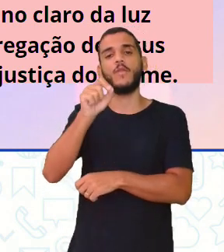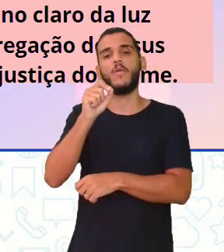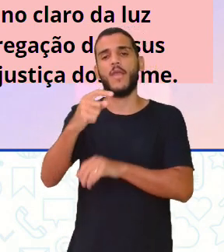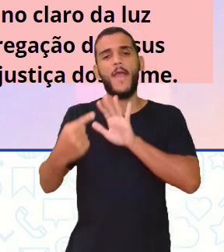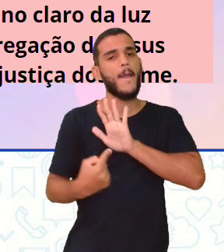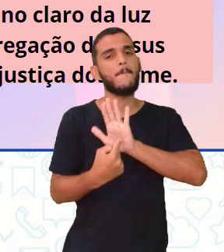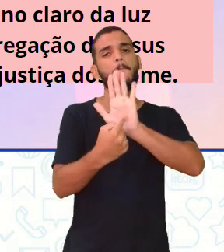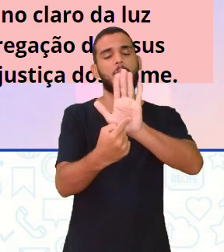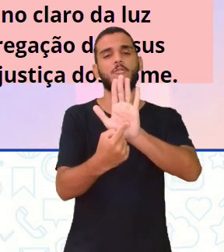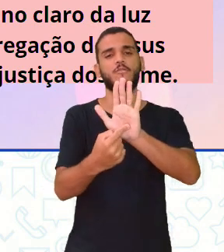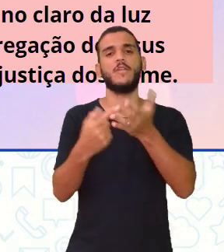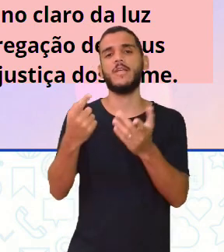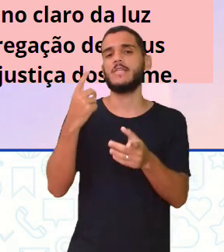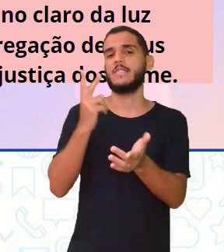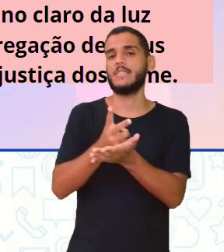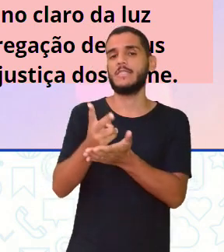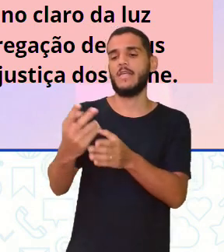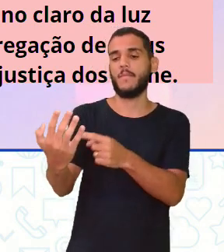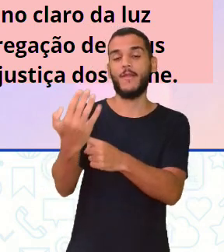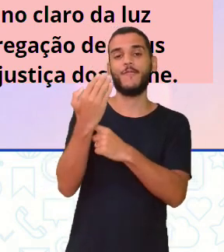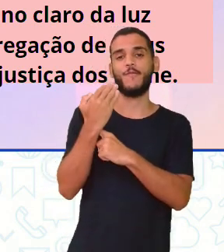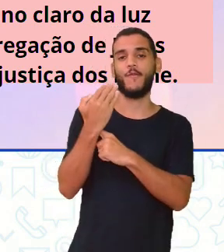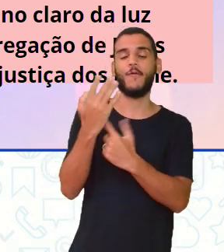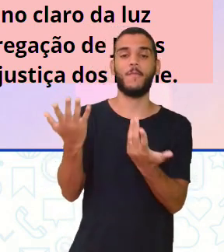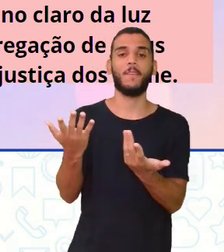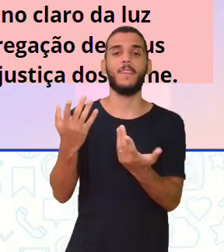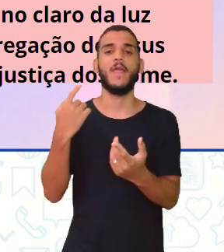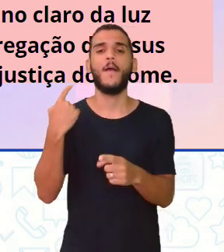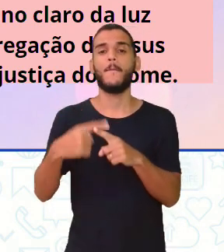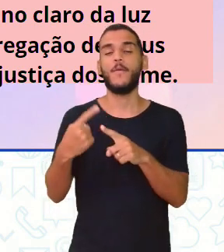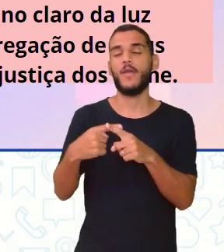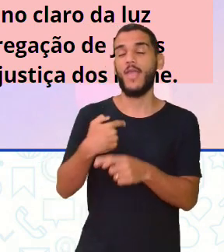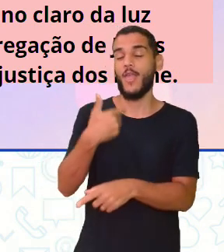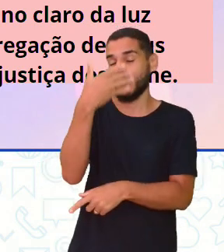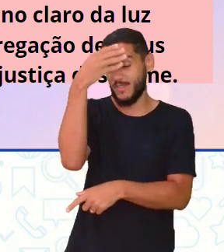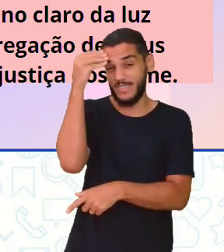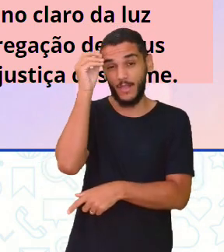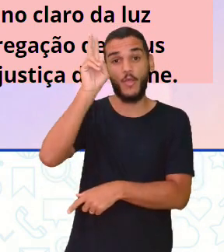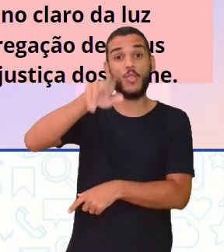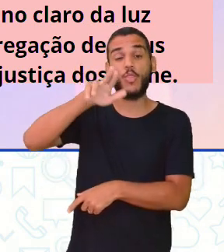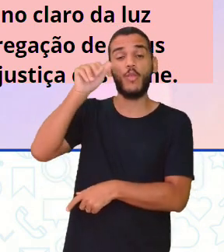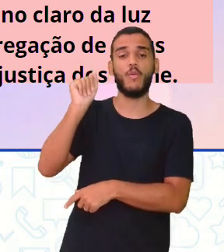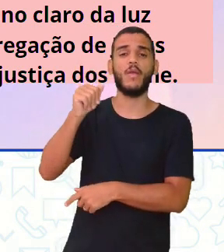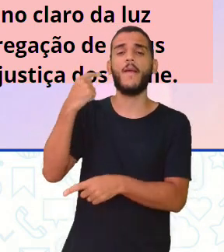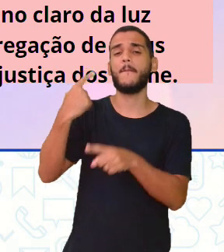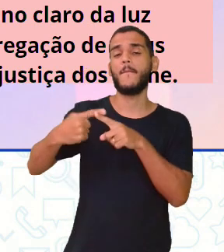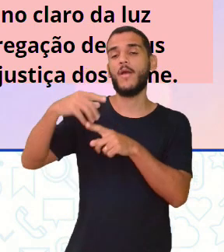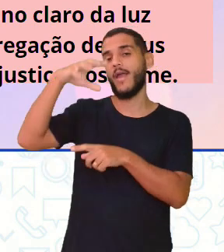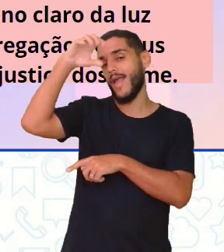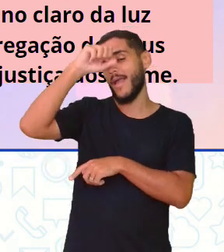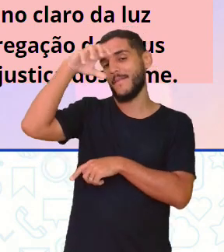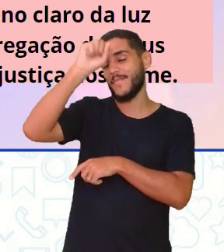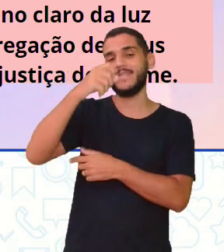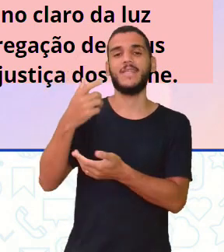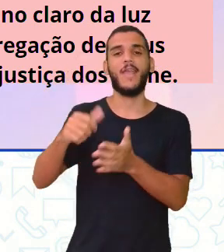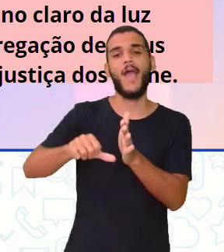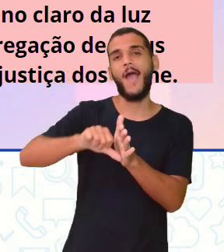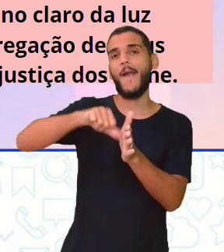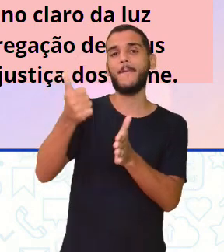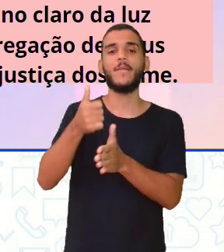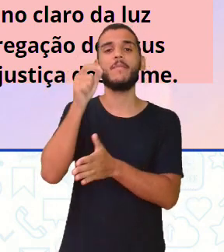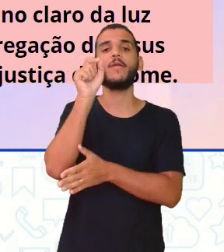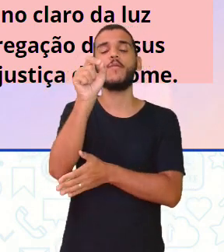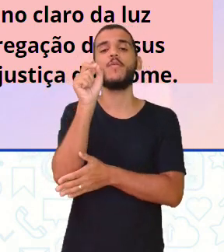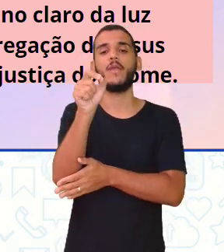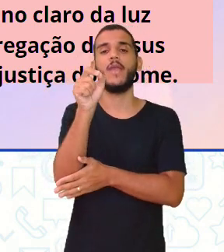grande favor me fez. O mesmo nunca esqueci, foi com ele que aprendi, minha primeira lição,